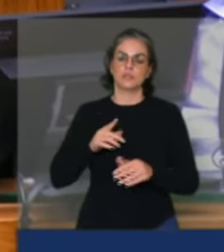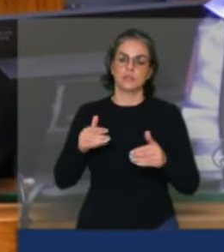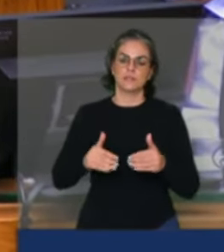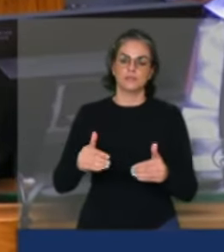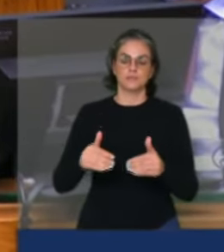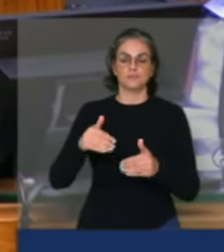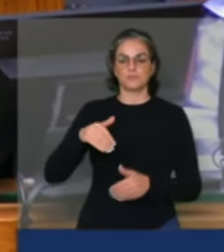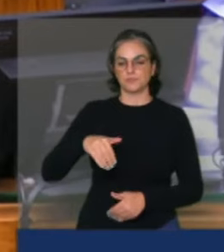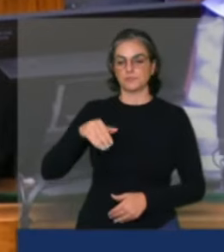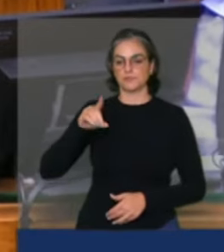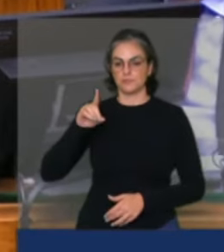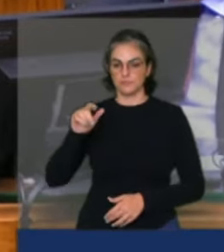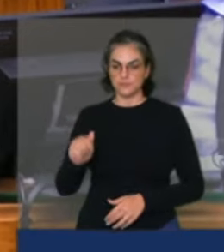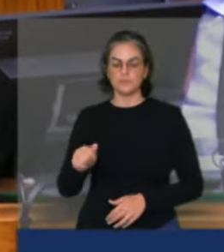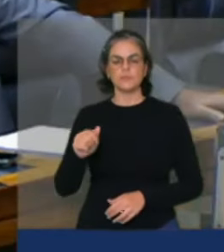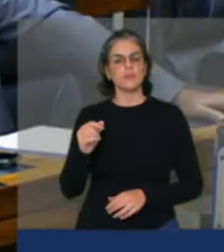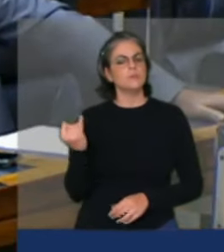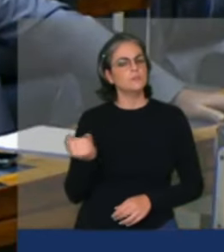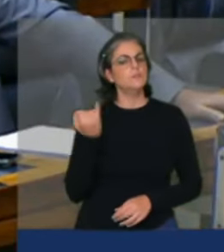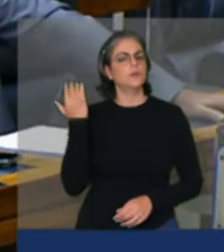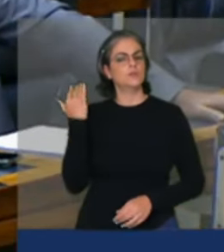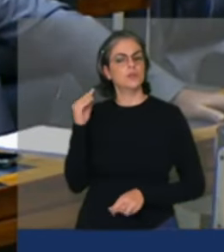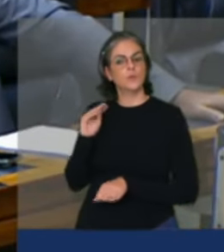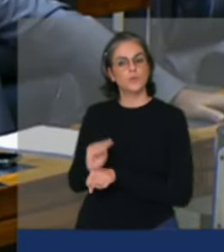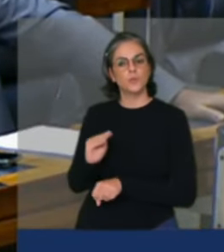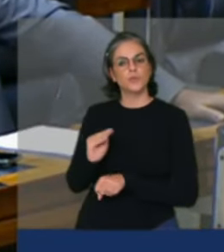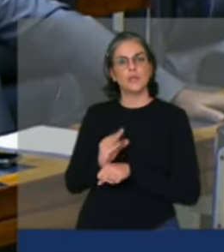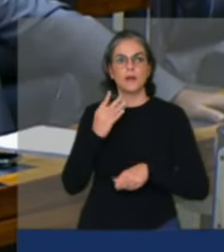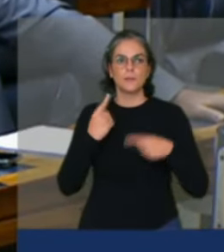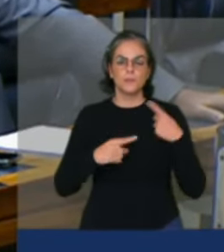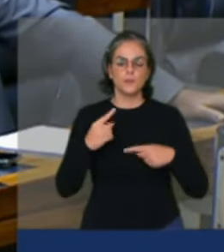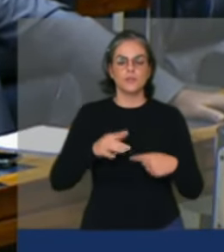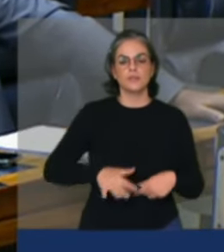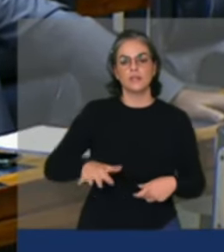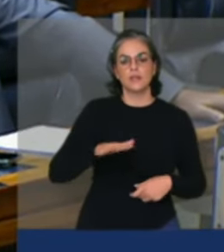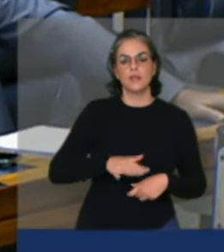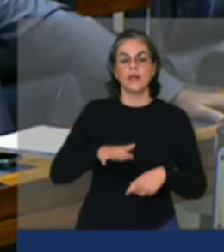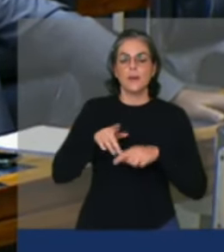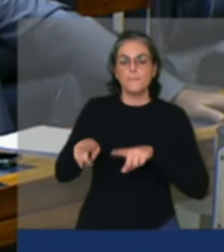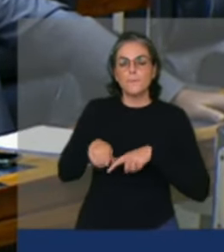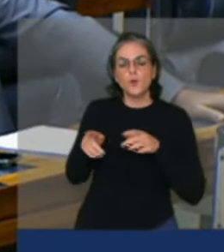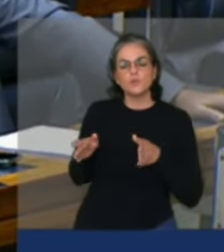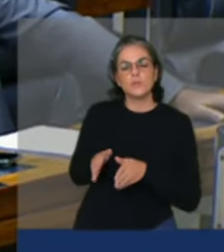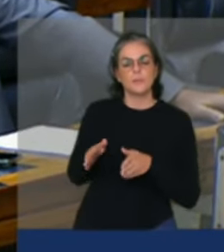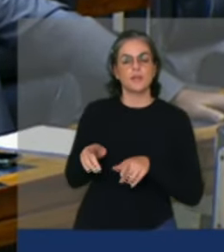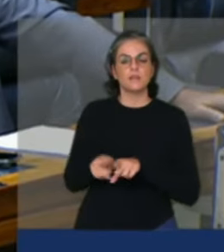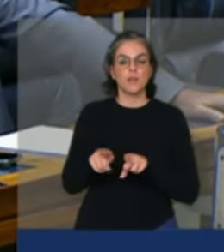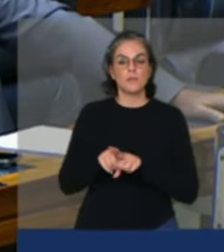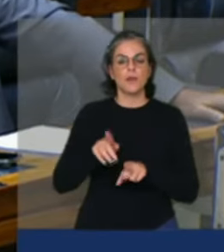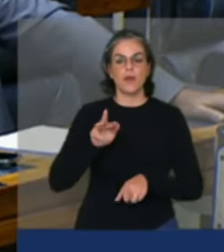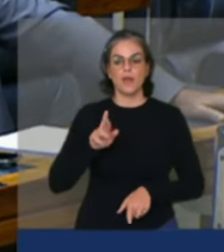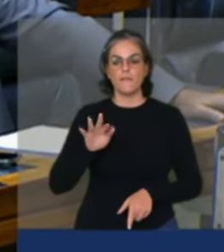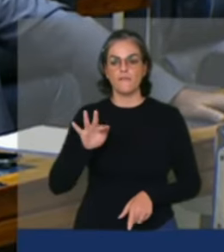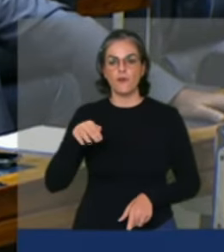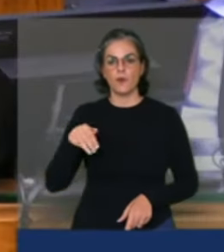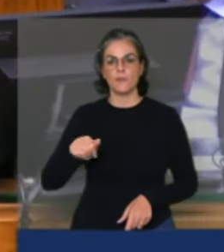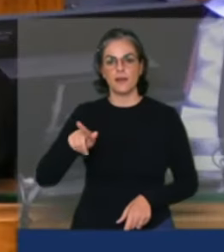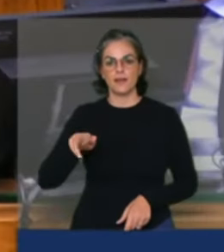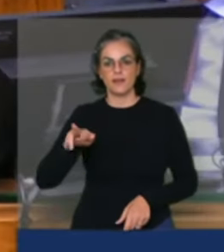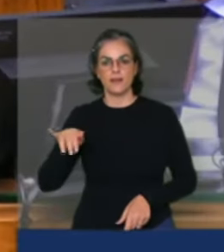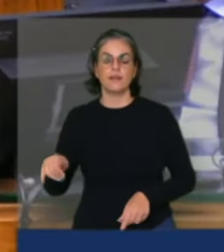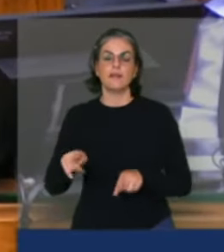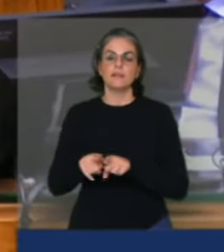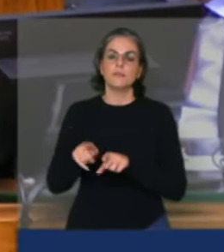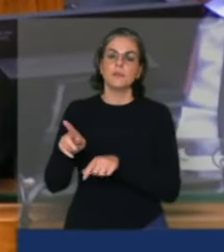que foi muito importante para cuidar das políticas voltadas para o pequeno produtor para a reforma agrária para o crédito fundiário